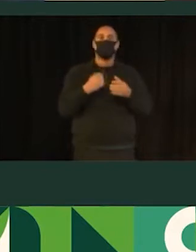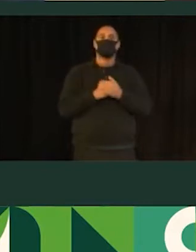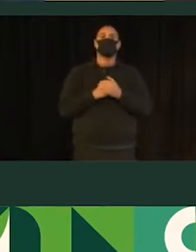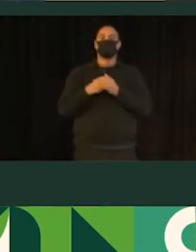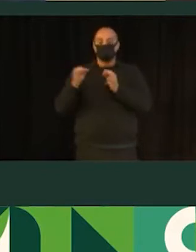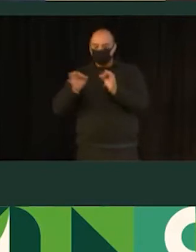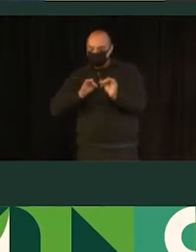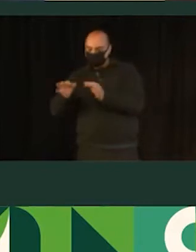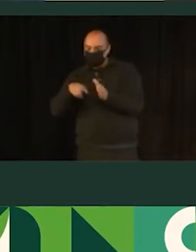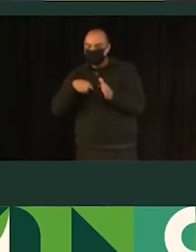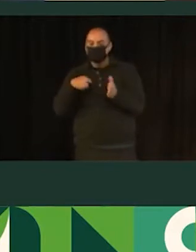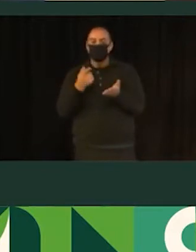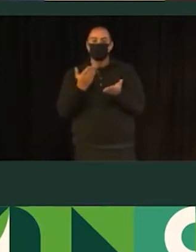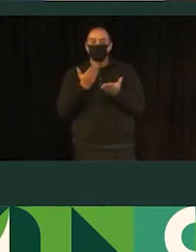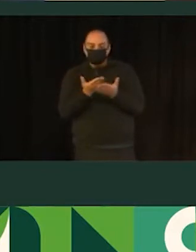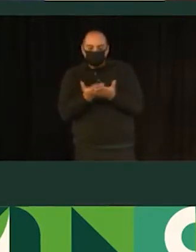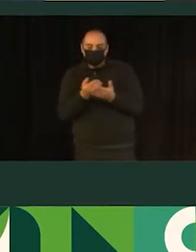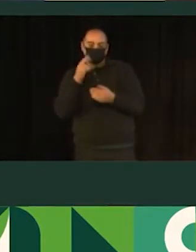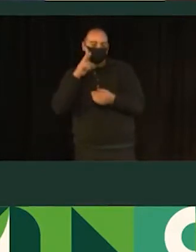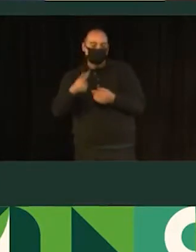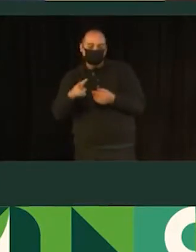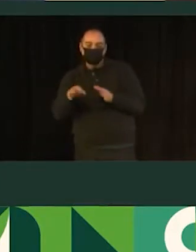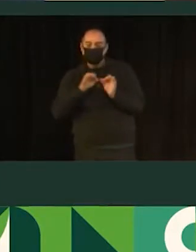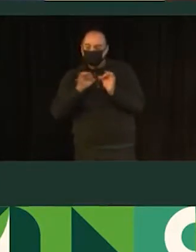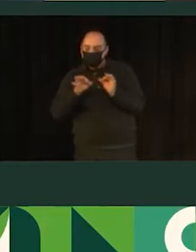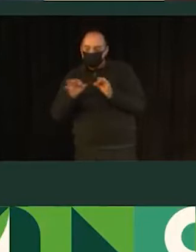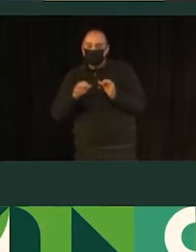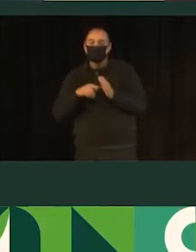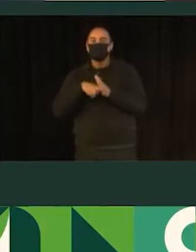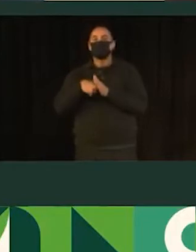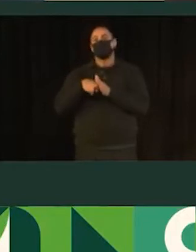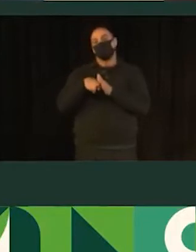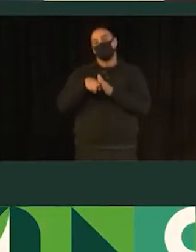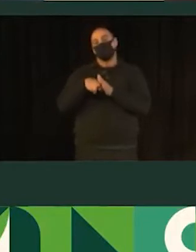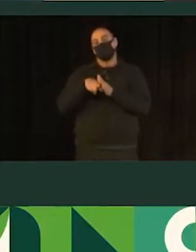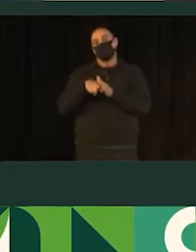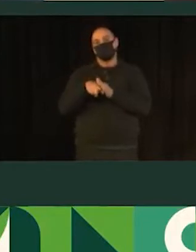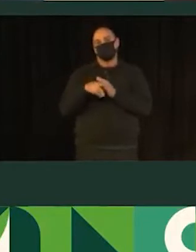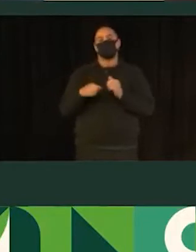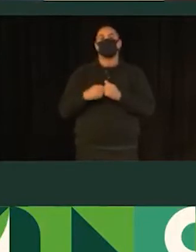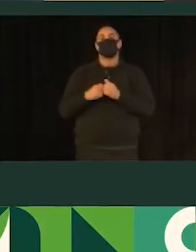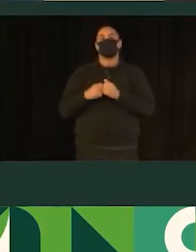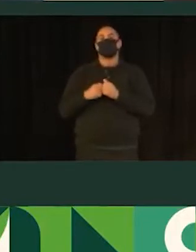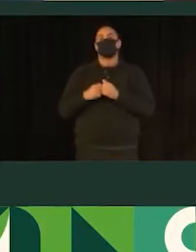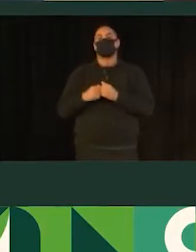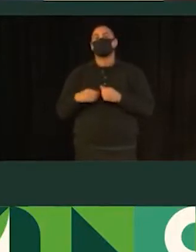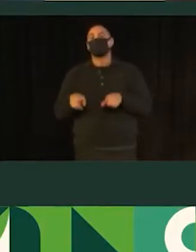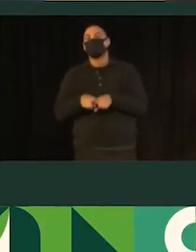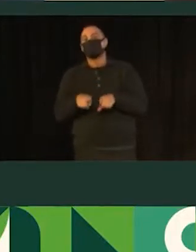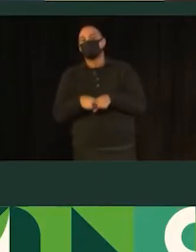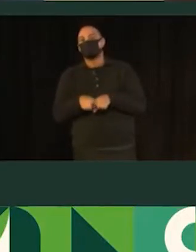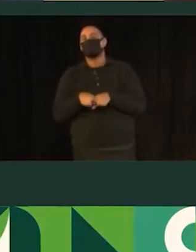áreas centrais da cidade. Em relação ao transporte coletivo, foram feitas pesquisas de importância declarada, velocidade e retardo,